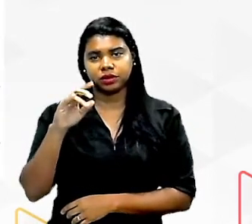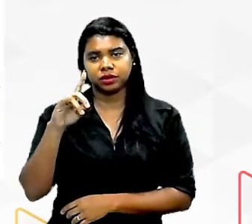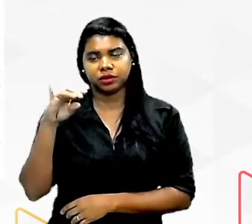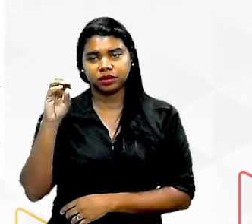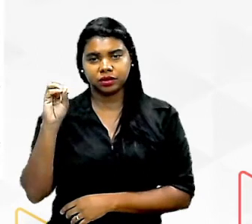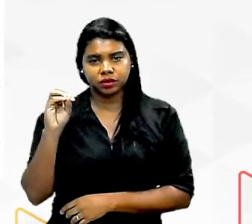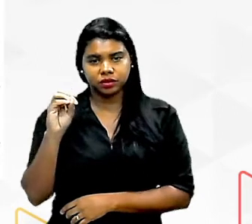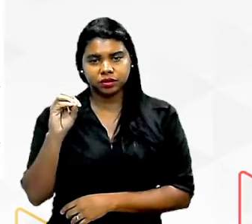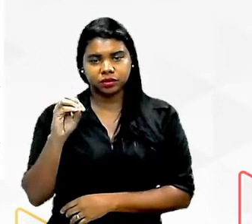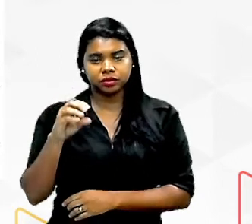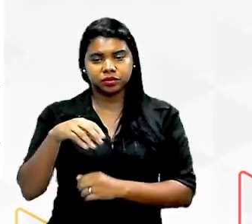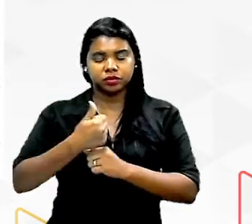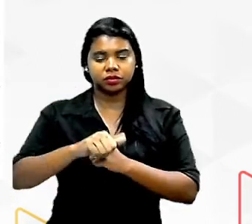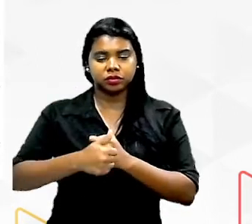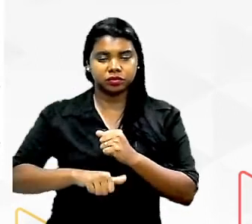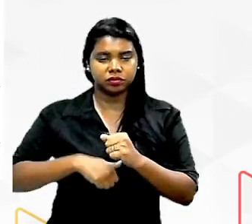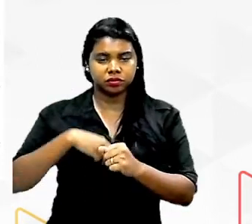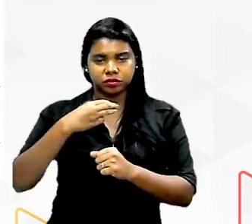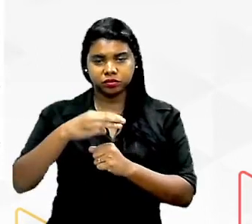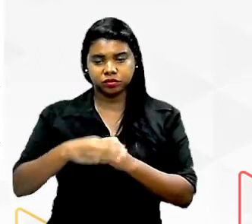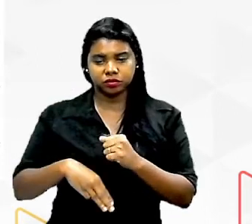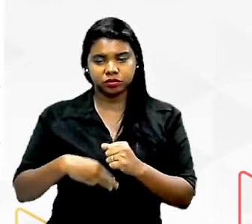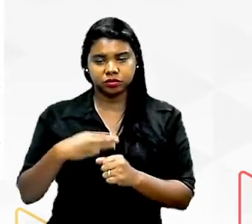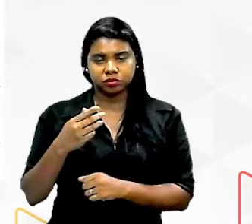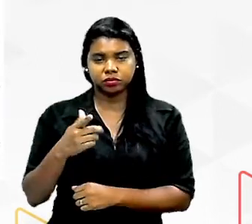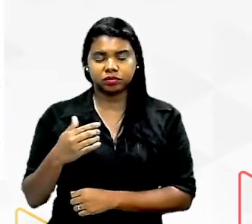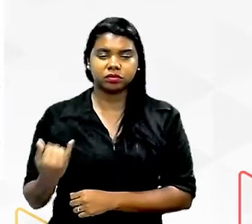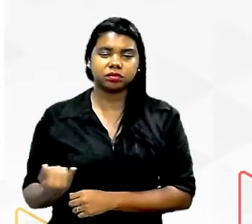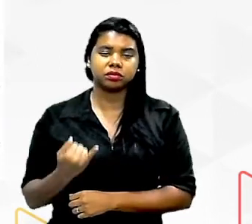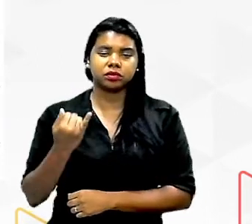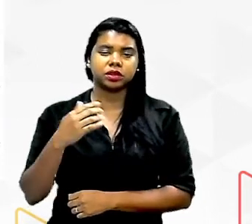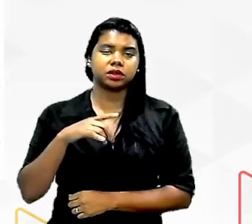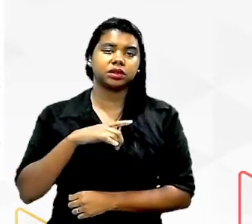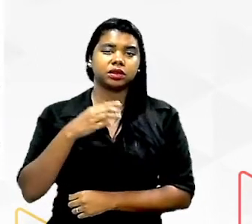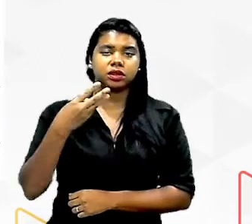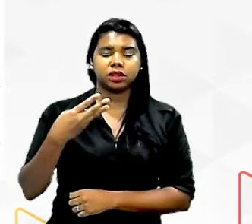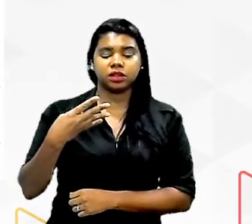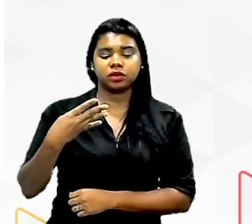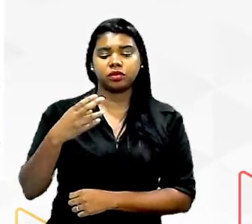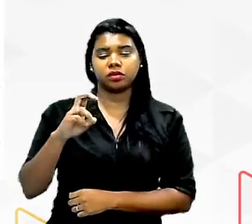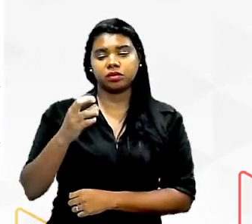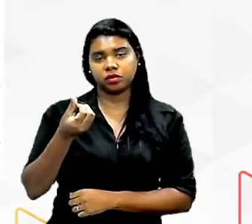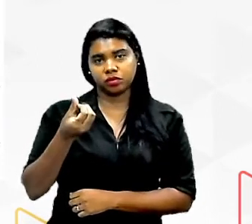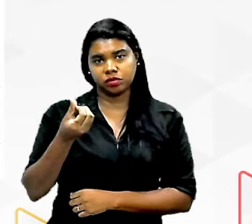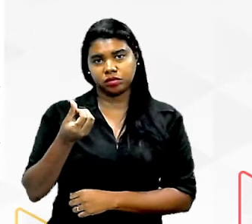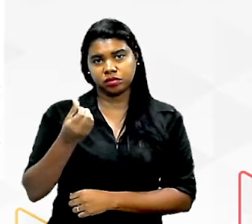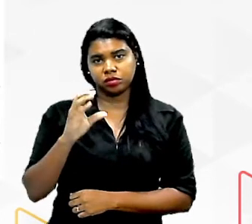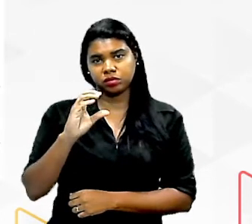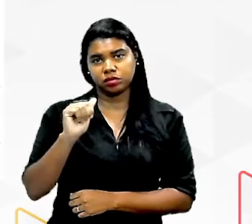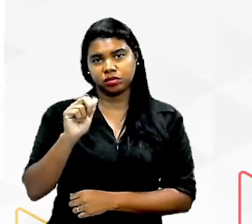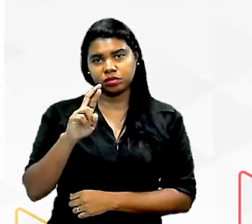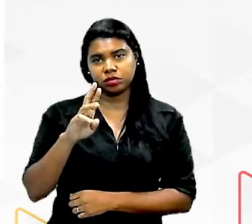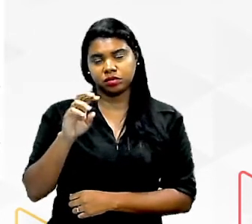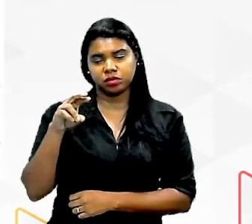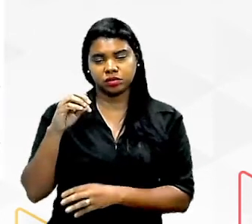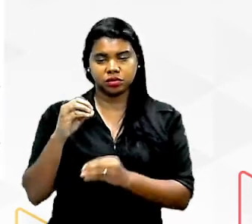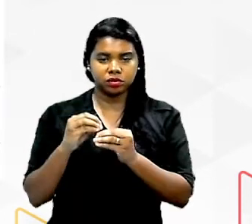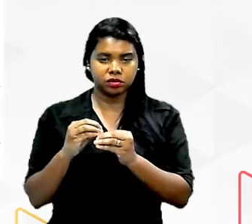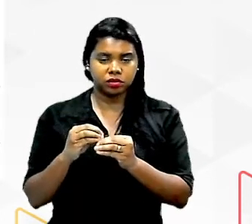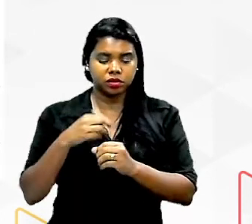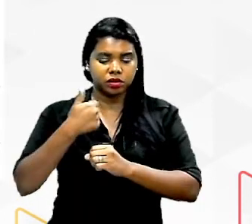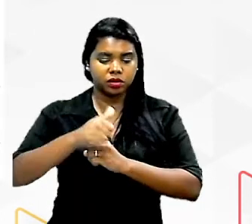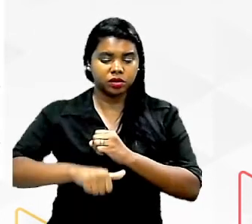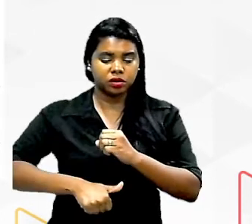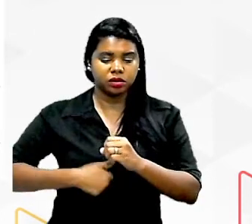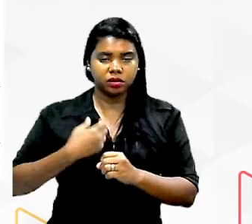cula compõe aquele carboidrato não importa se tem 3, 4, 5 ou 6 carbonos se é uma molécula só